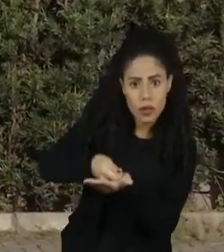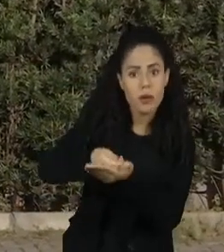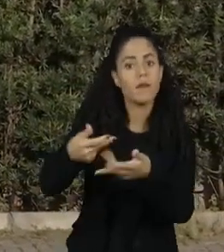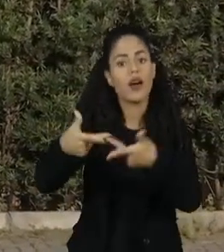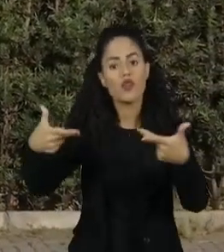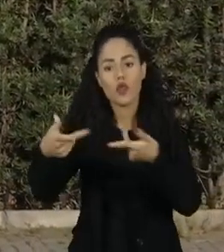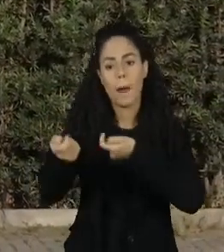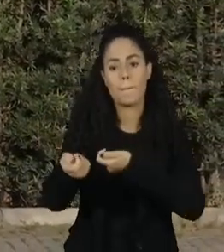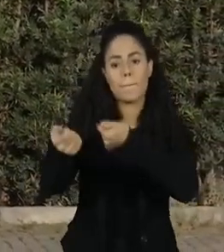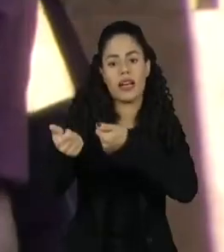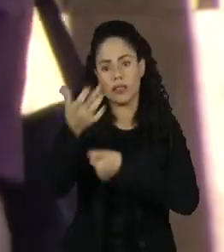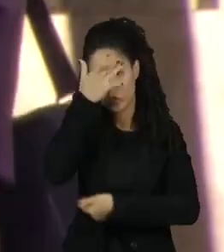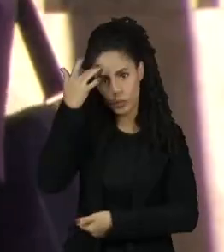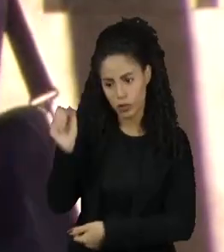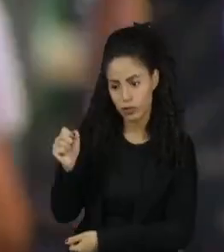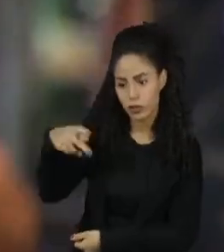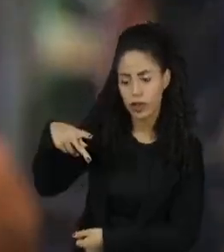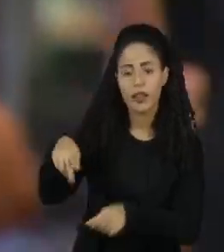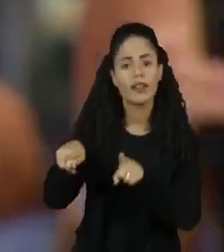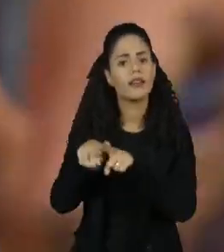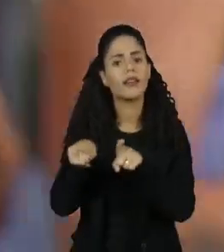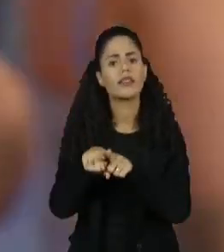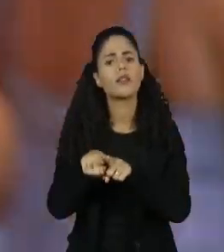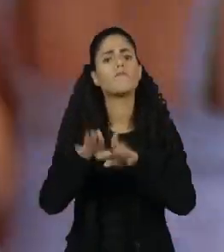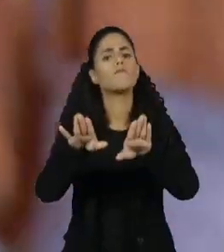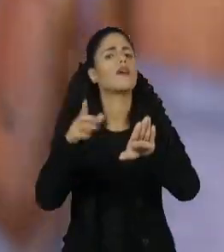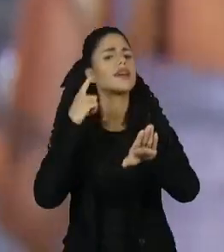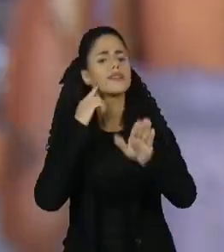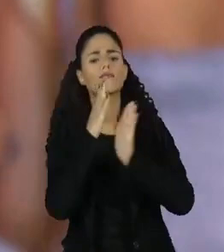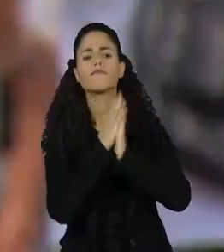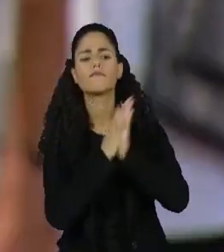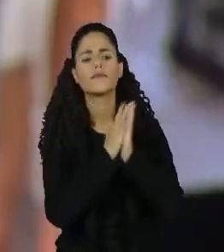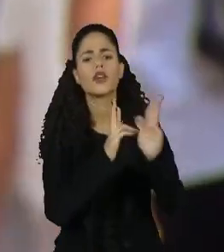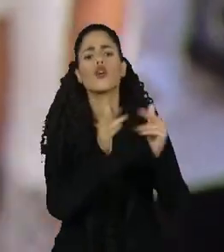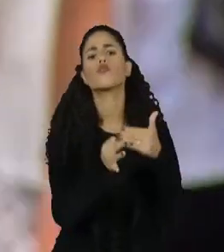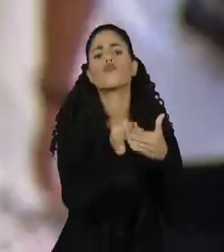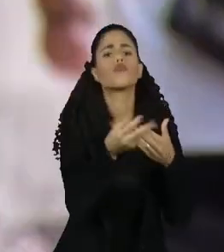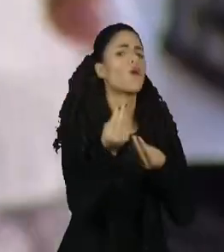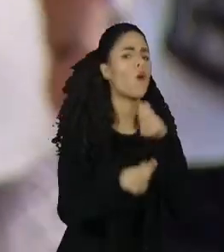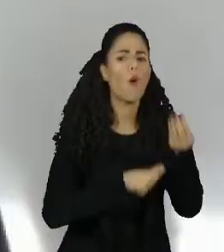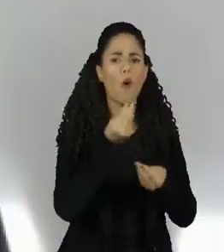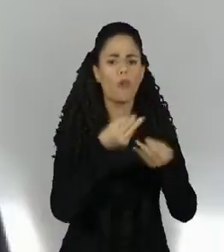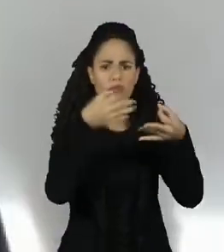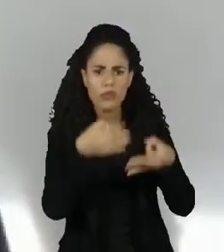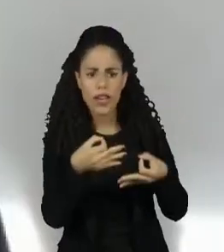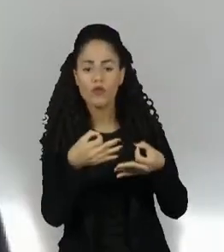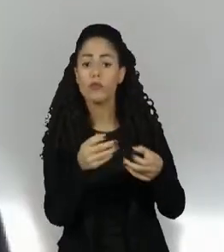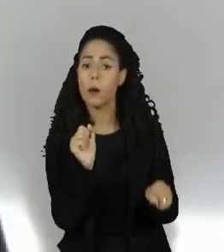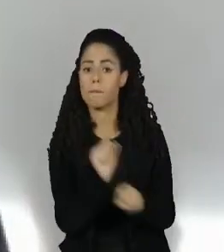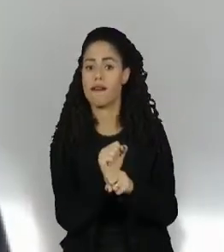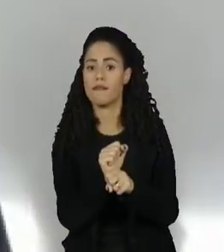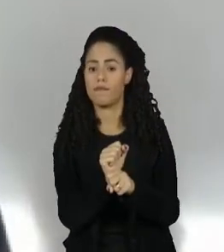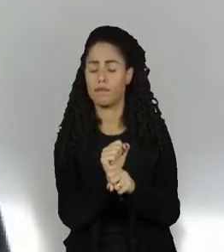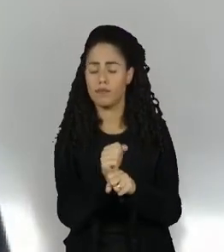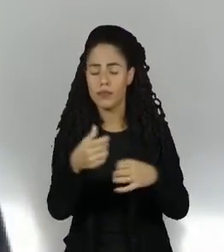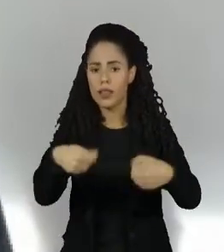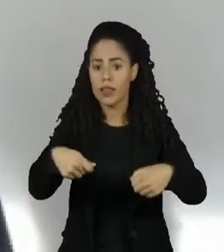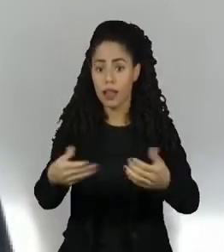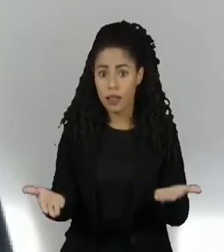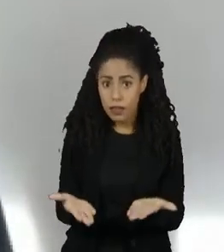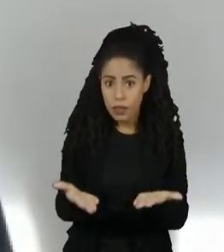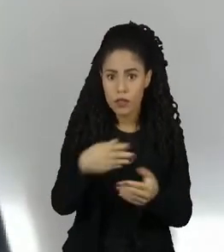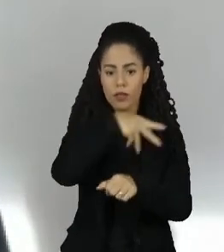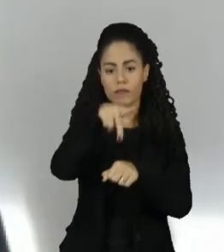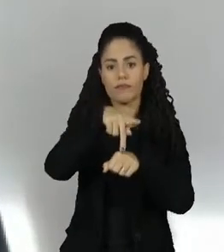aposentados e pensionistas, a tendência é de aumentos sucessivos no déficit do sistema. A gente teria que implementar no Brasil